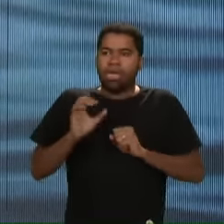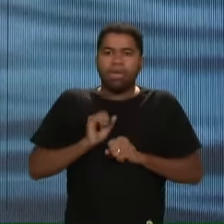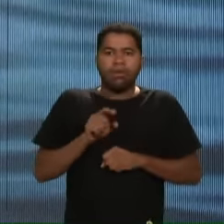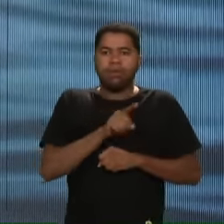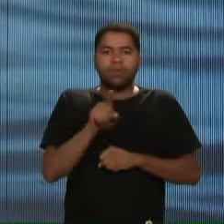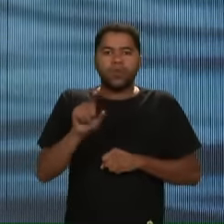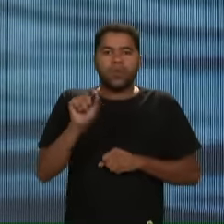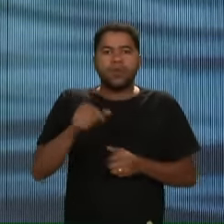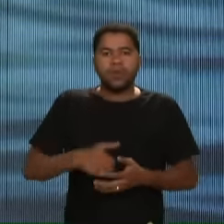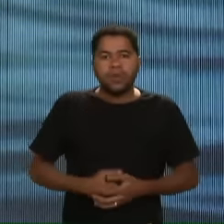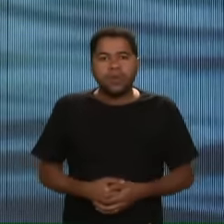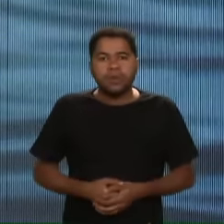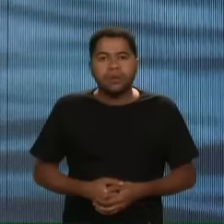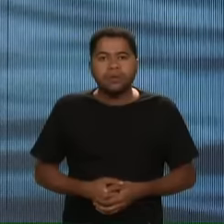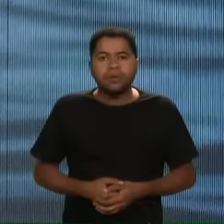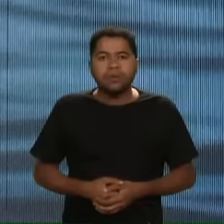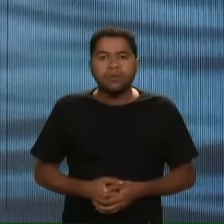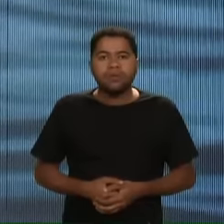ficando o que?